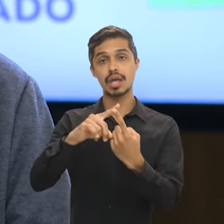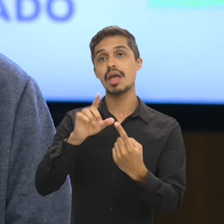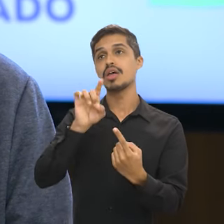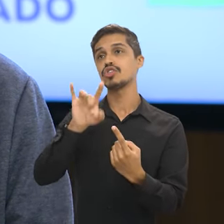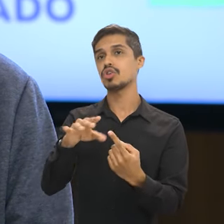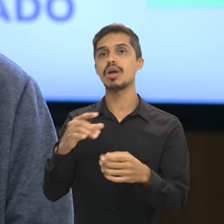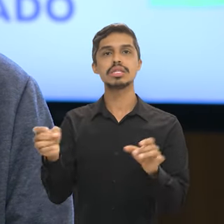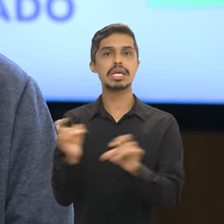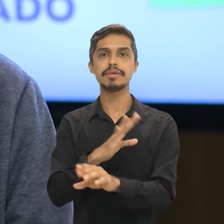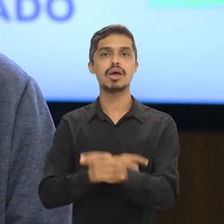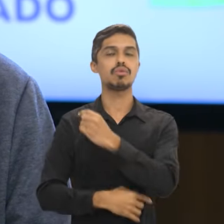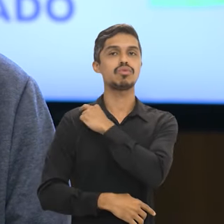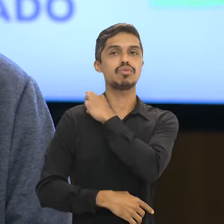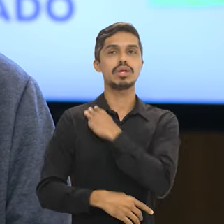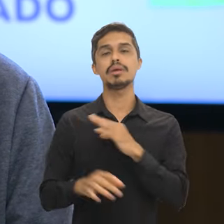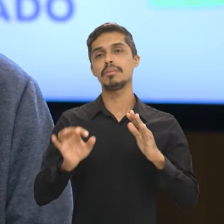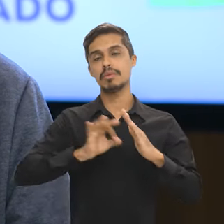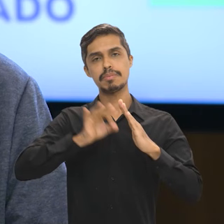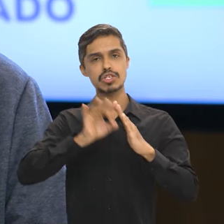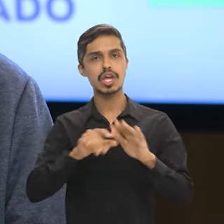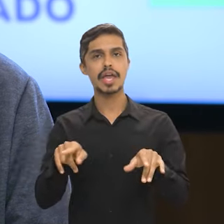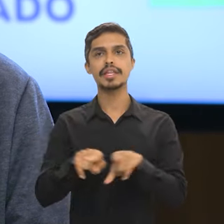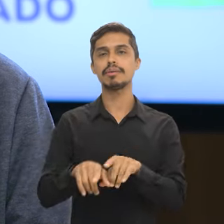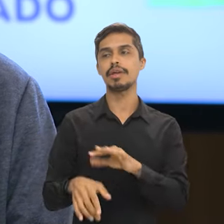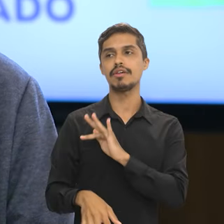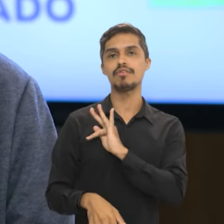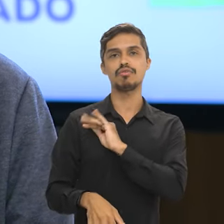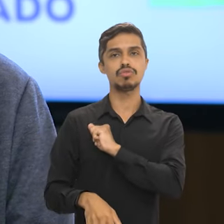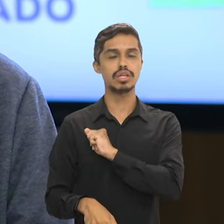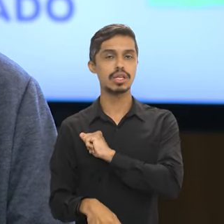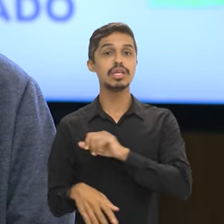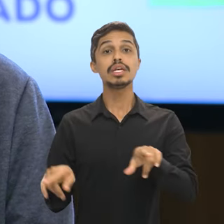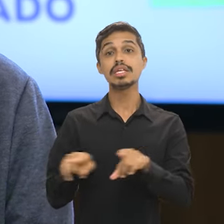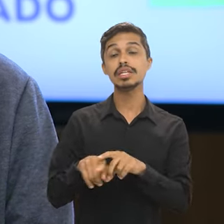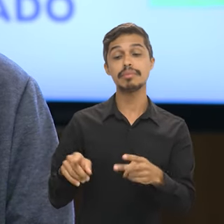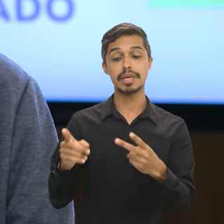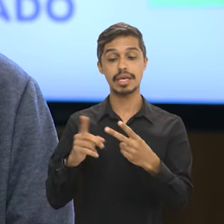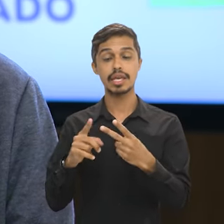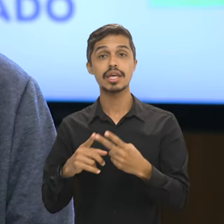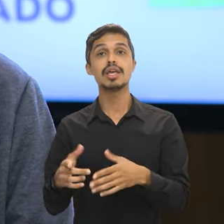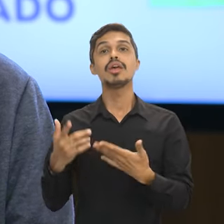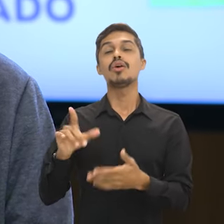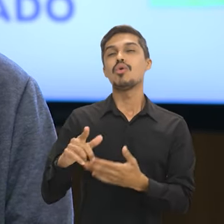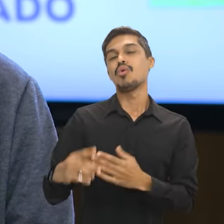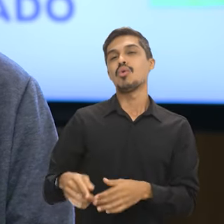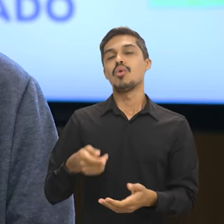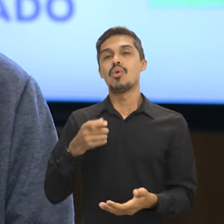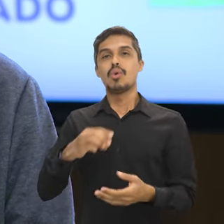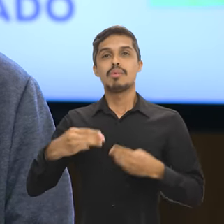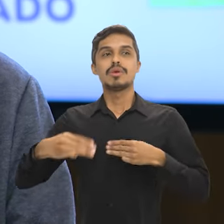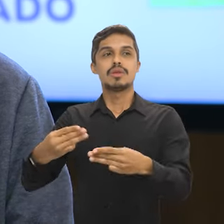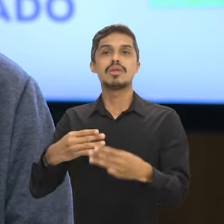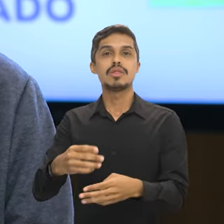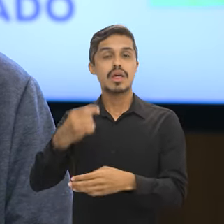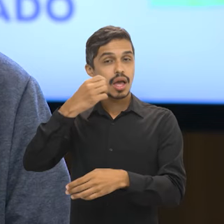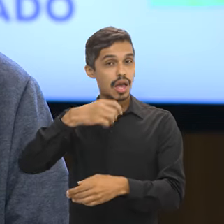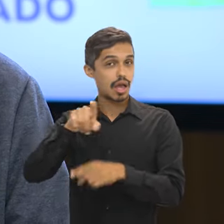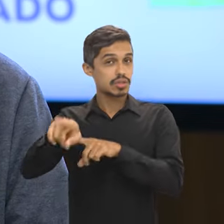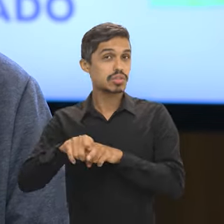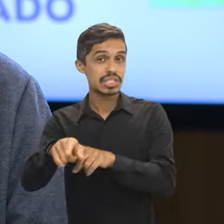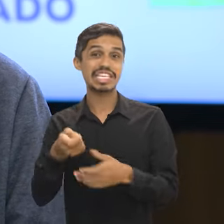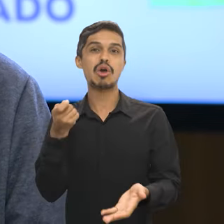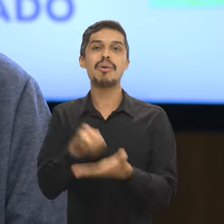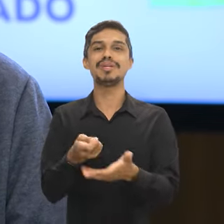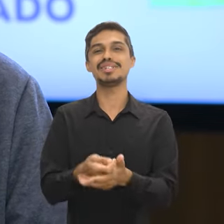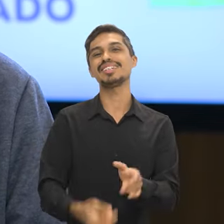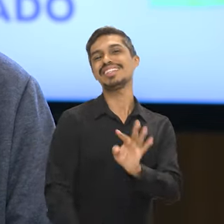você ter concluído o nível médio, que são os cargos do IBGE e da FUNAI, e tem os cargos do Ministério da Agricultura, que efetivamente exigem um nível técnico.